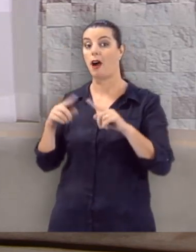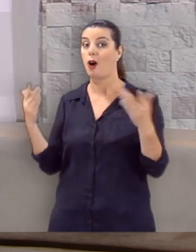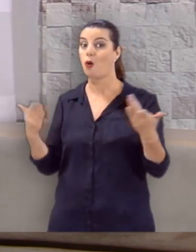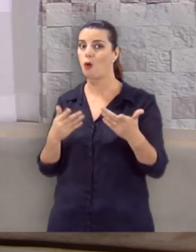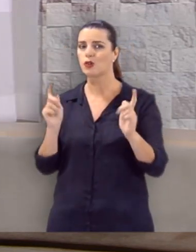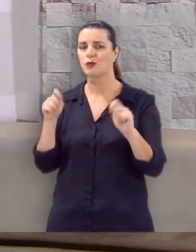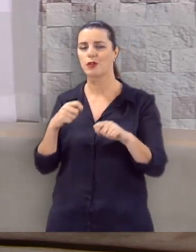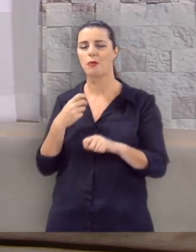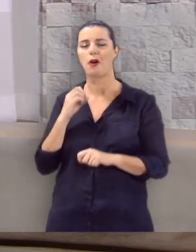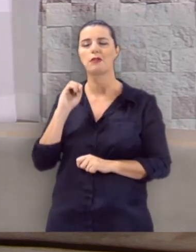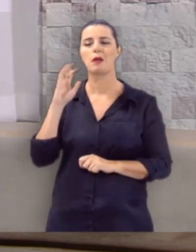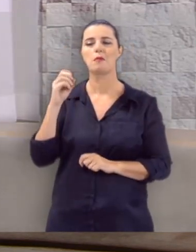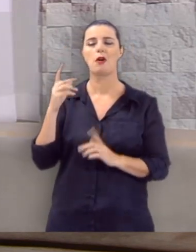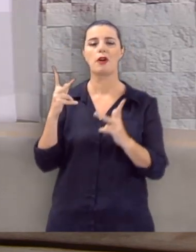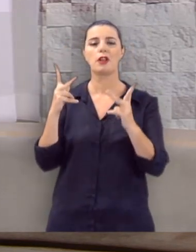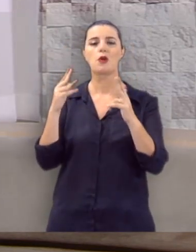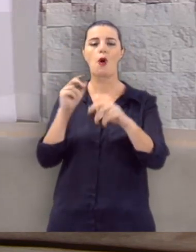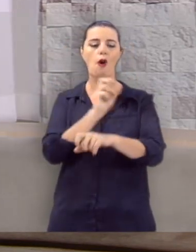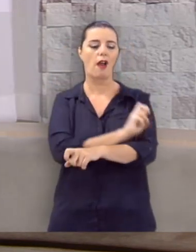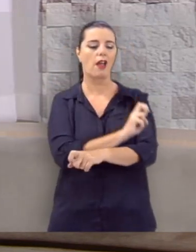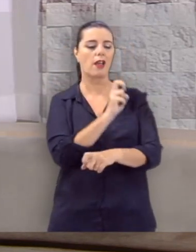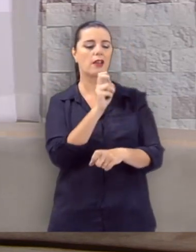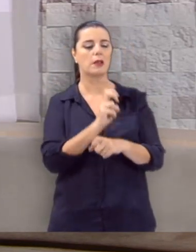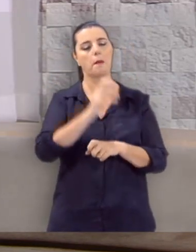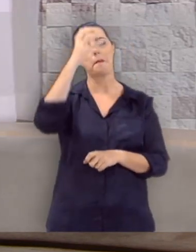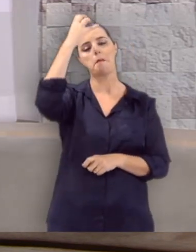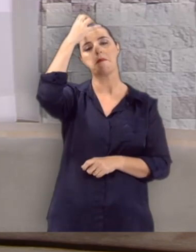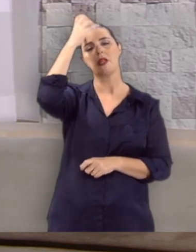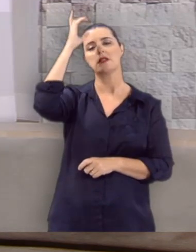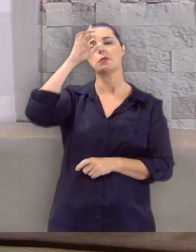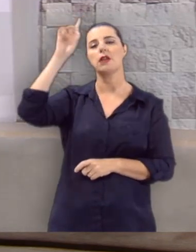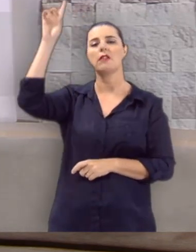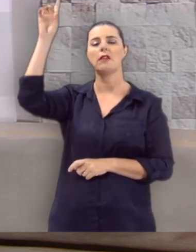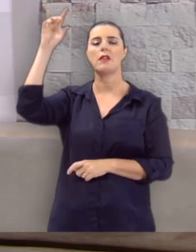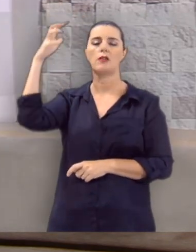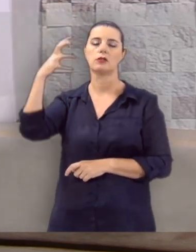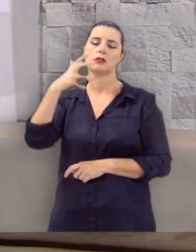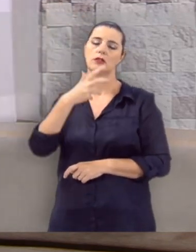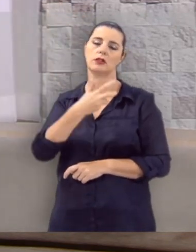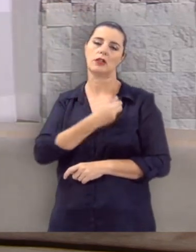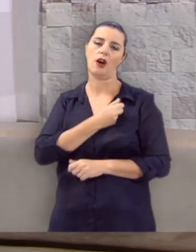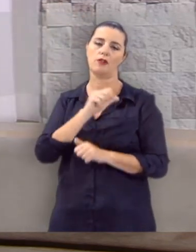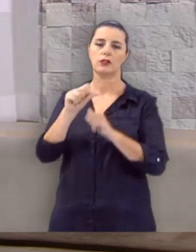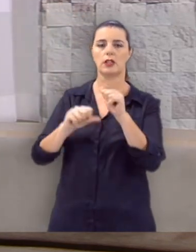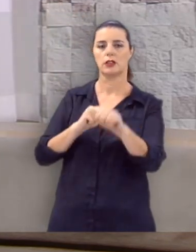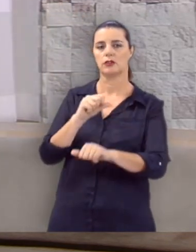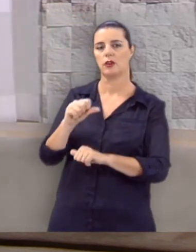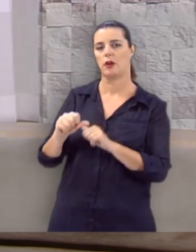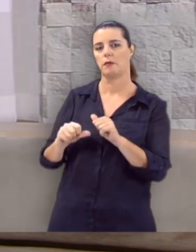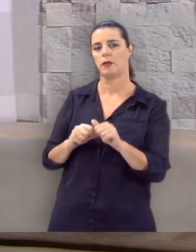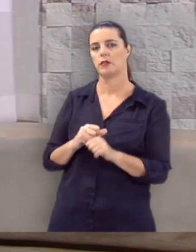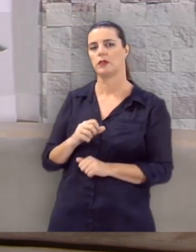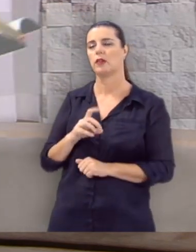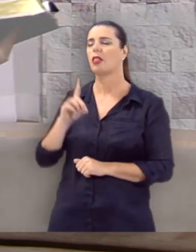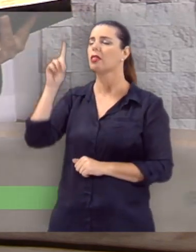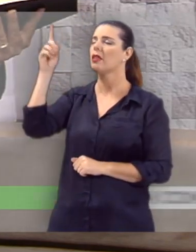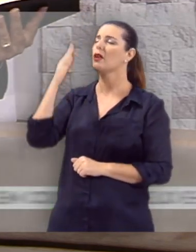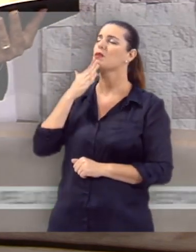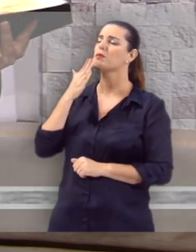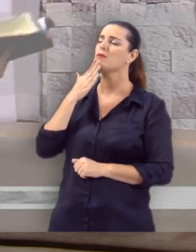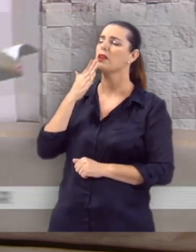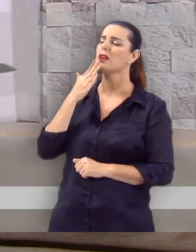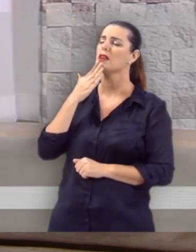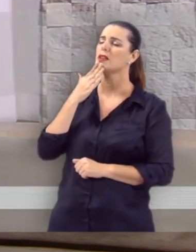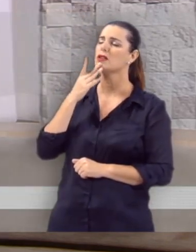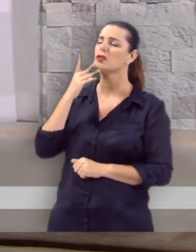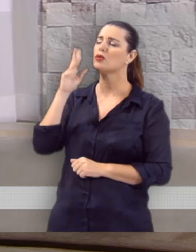você pode sair daqui como um Israel de Deus. Um príncipe de Deus salvo e transformado. Deus eu te